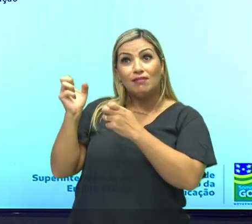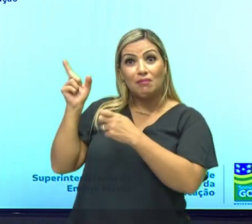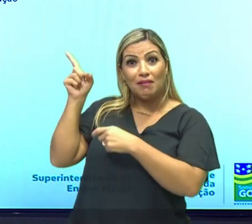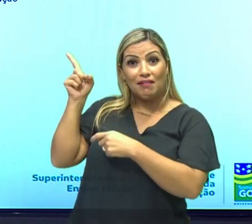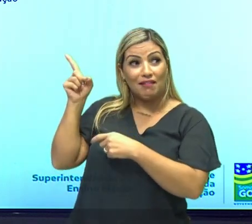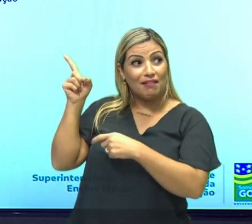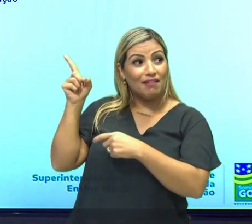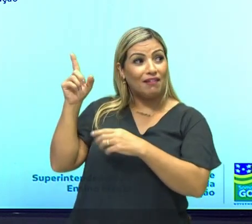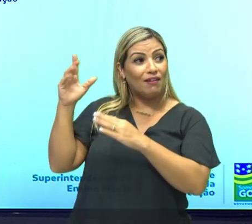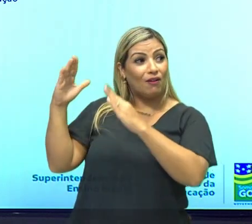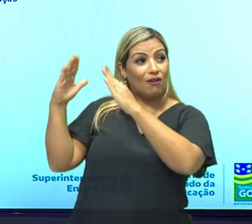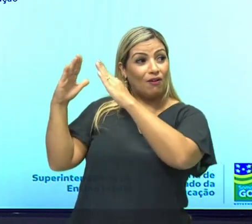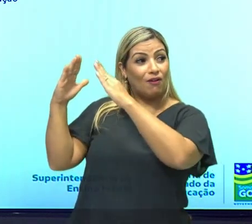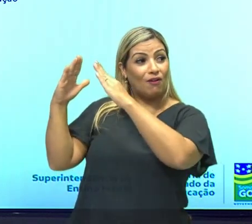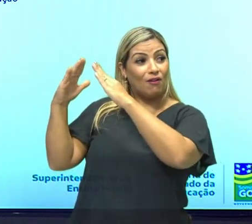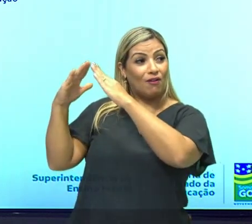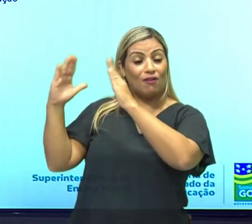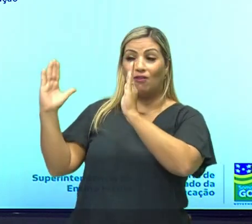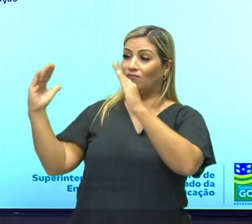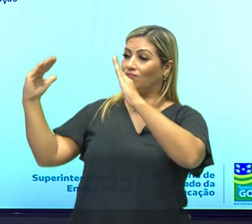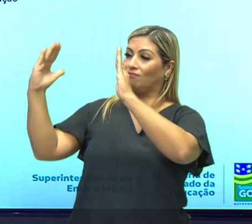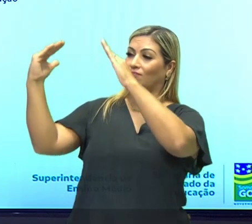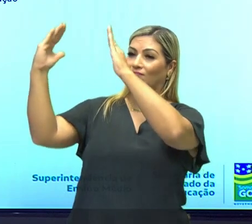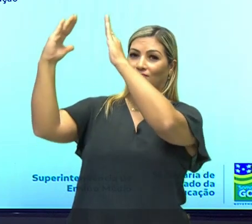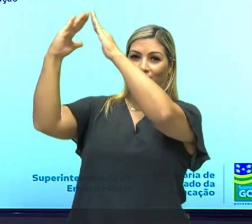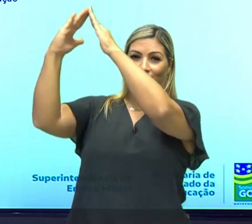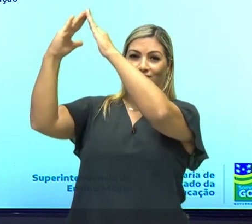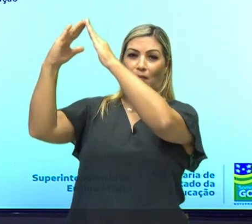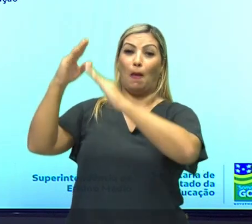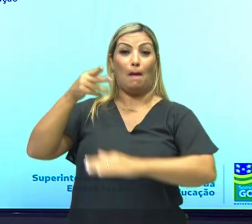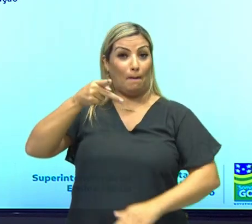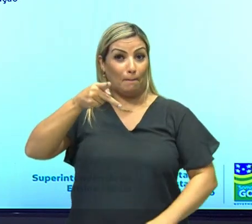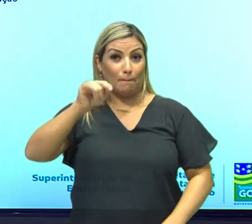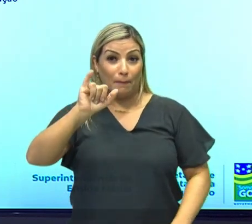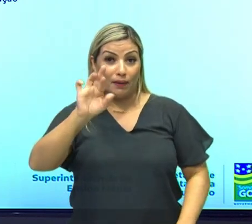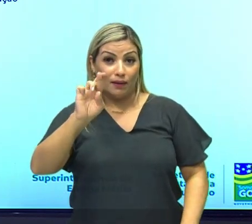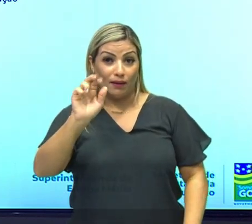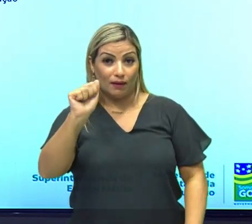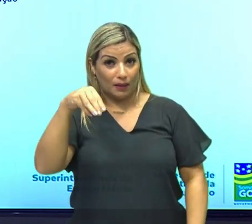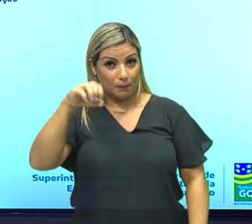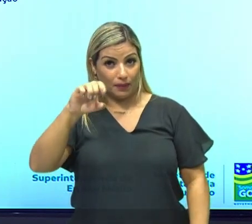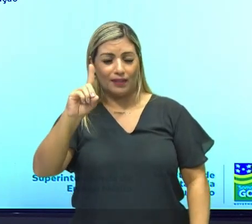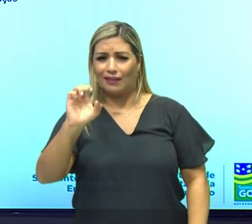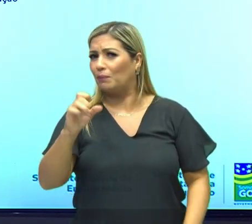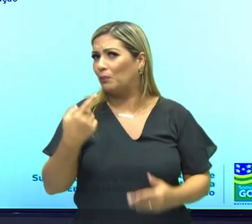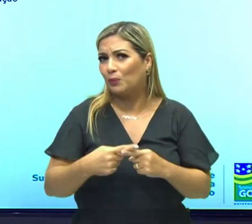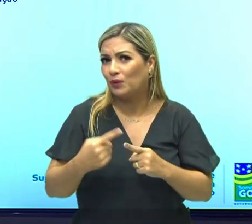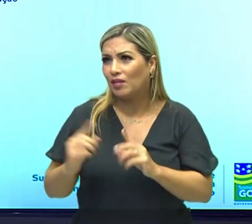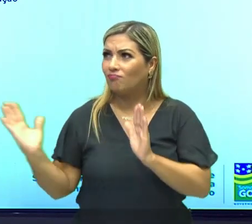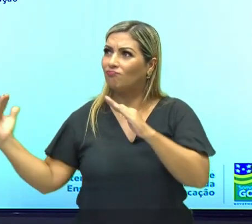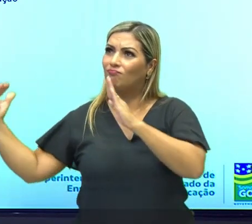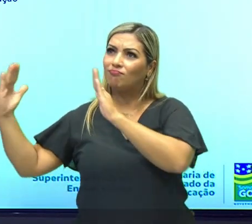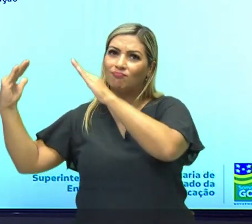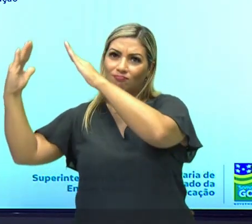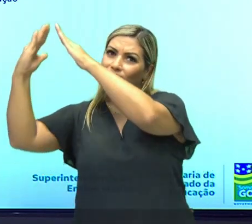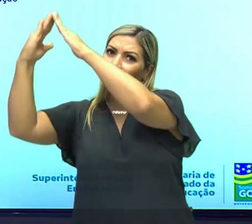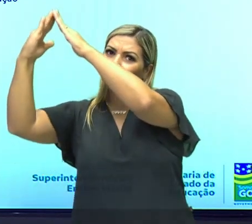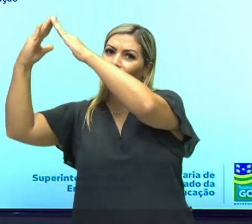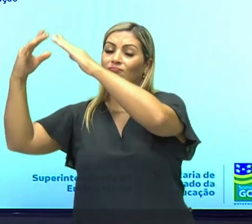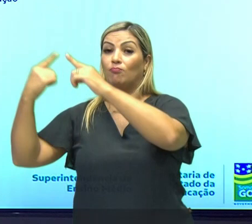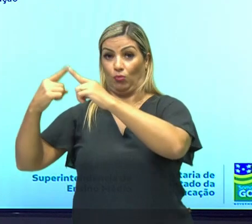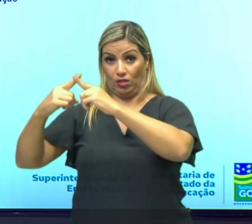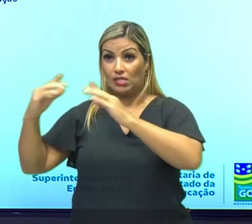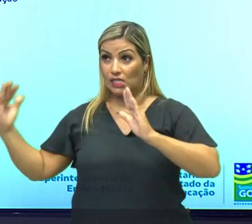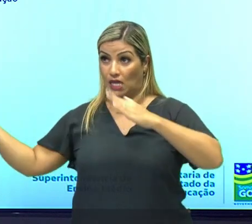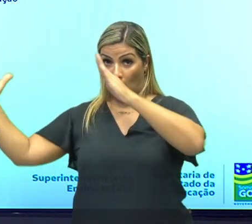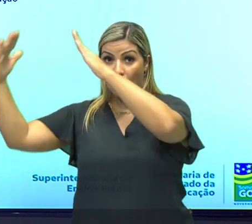gráfico aqui, deixa eu colocar o nome dele, pirâmide, gráfico de pirâmide. Por que gráfico de pirâmide, professor? Porque esse